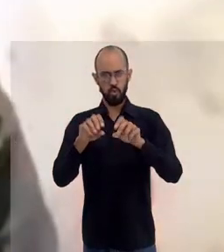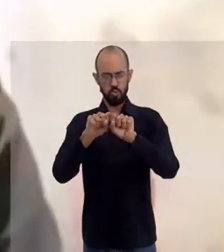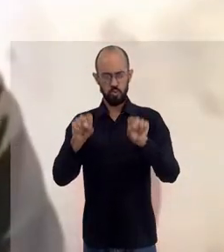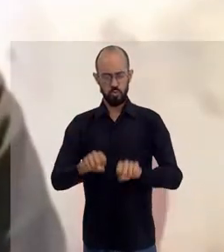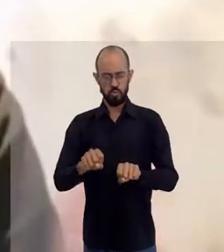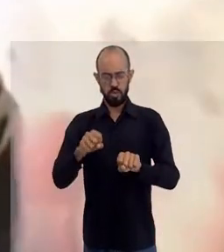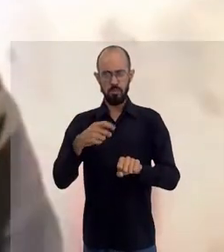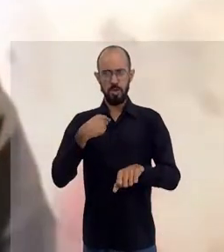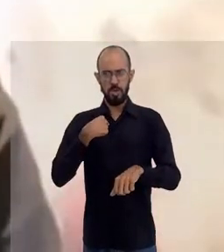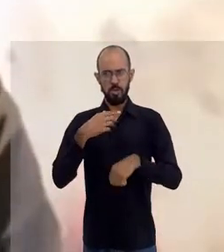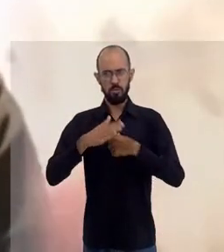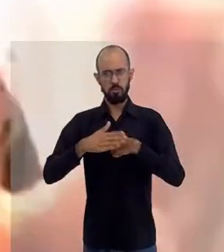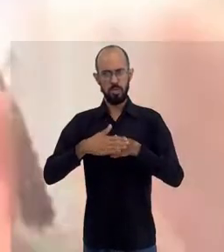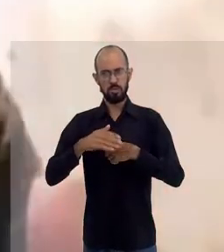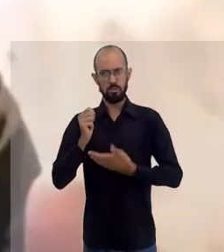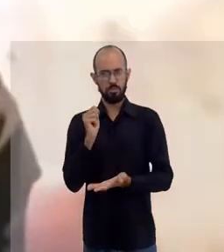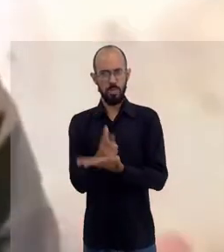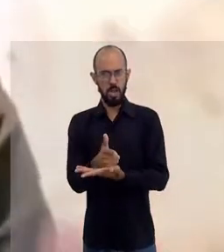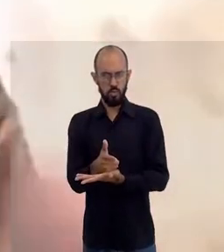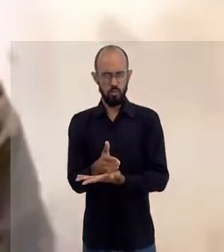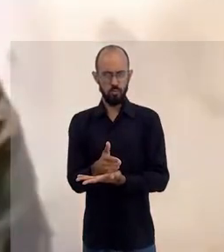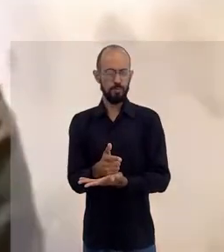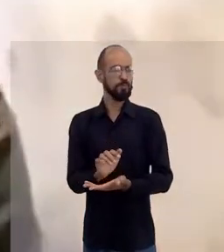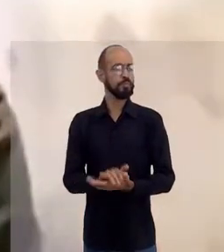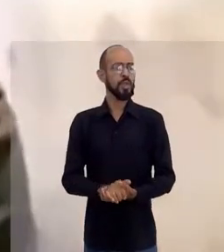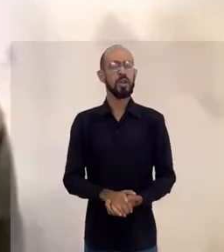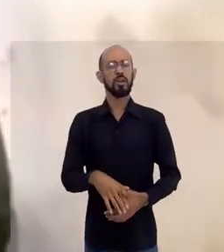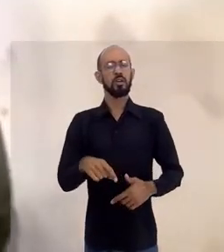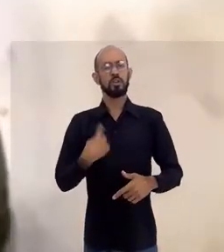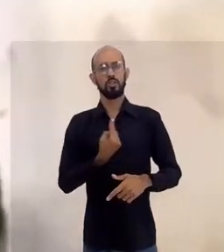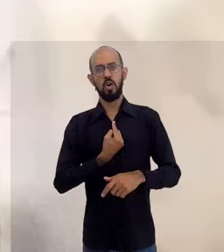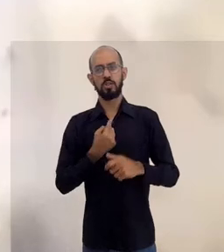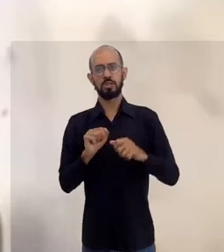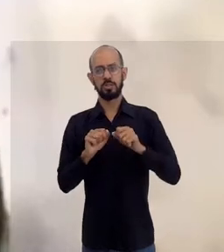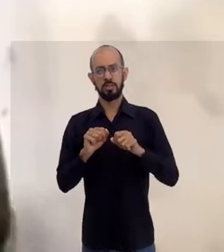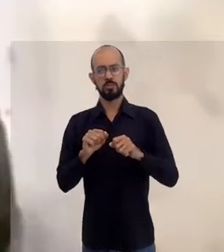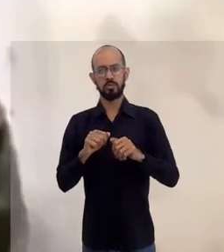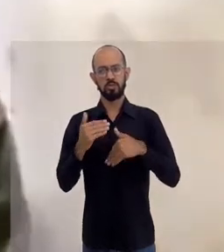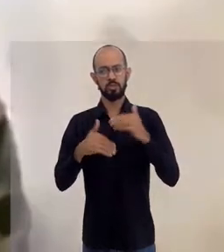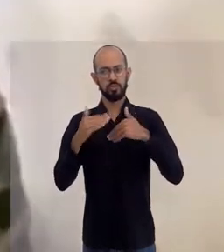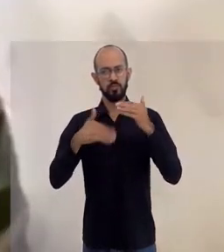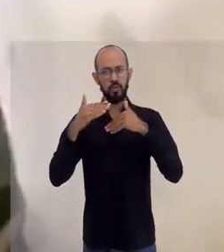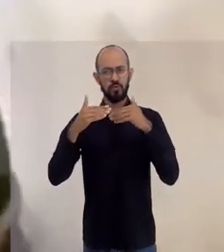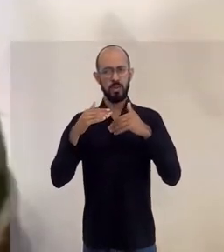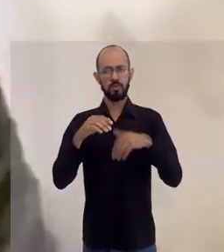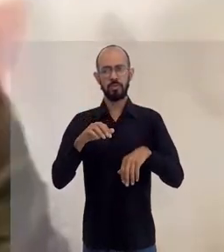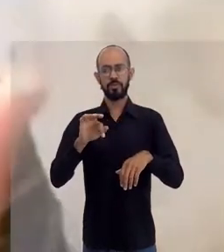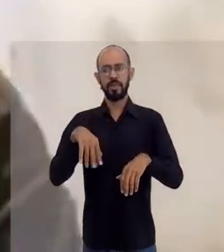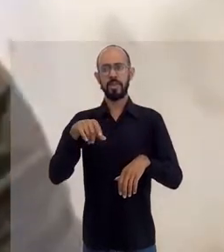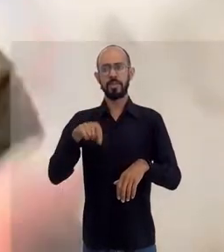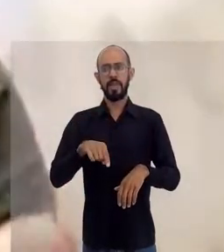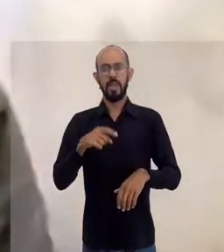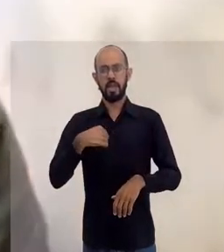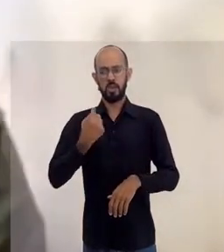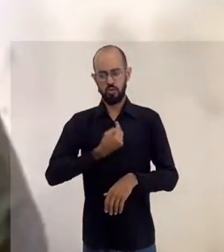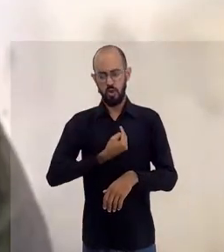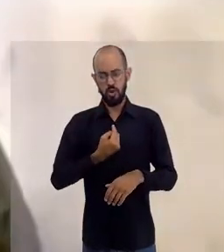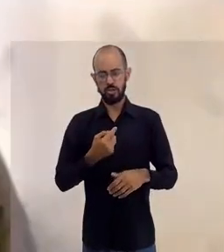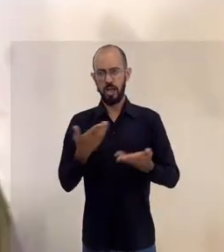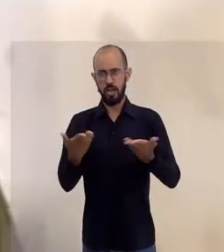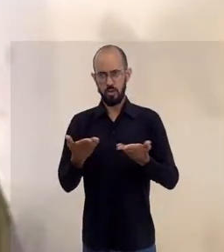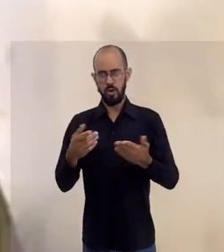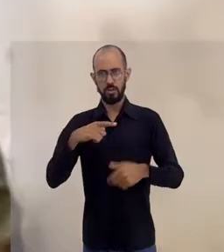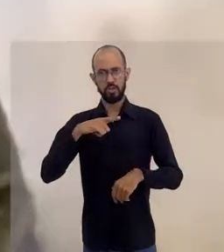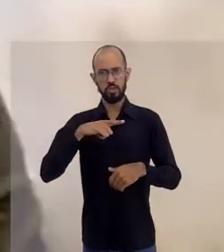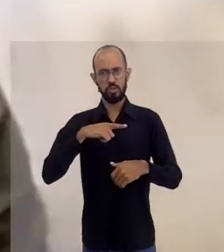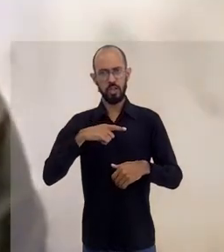Todas as plataformas que eu utilizo hoje, sou eu que pago. E a gente está desenvolvendo uma versão... Quem são a gente ou quem é a gente?